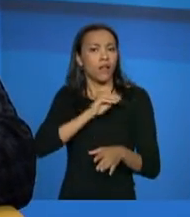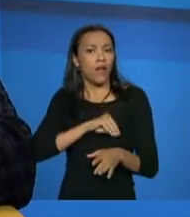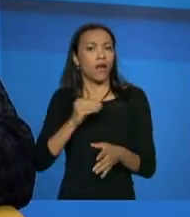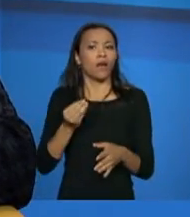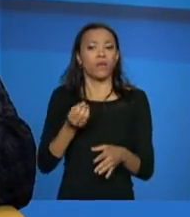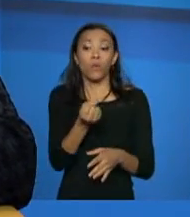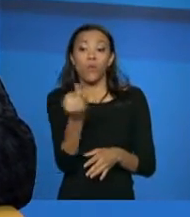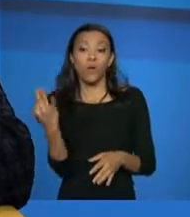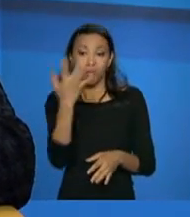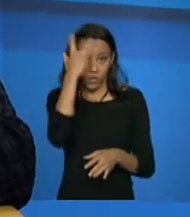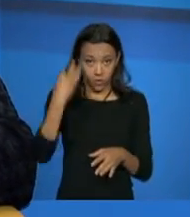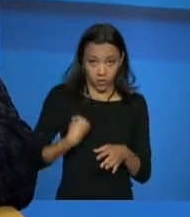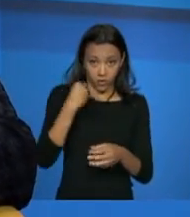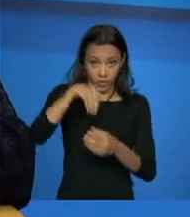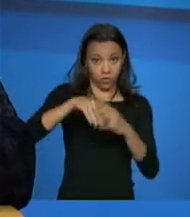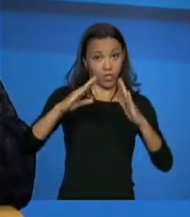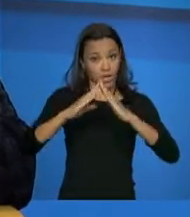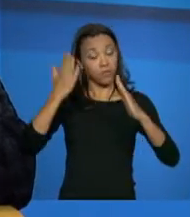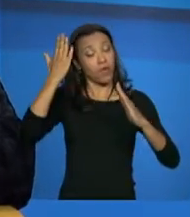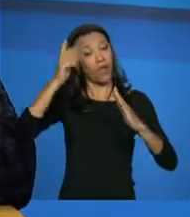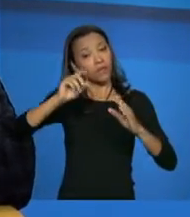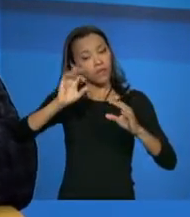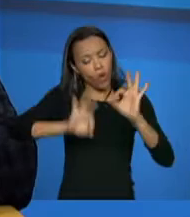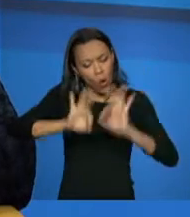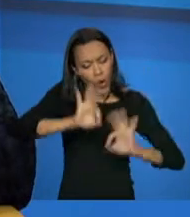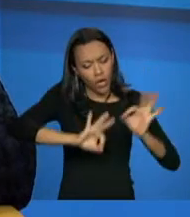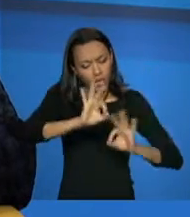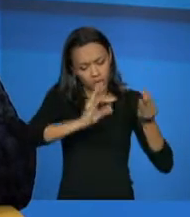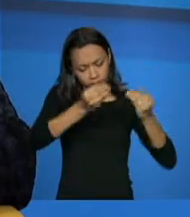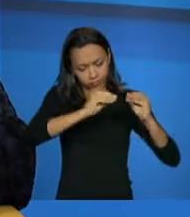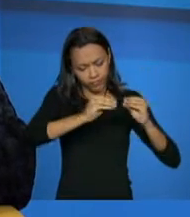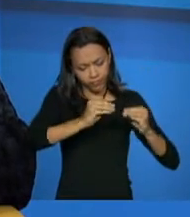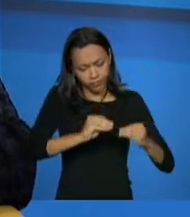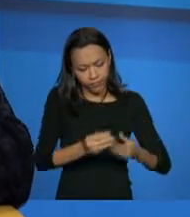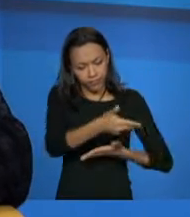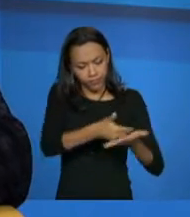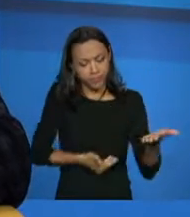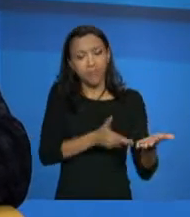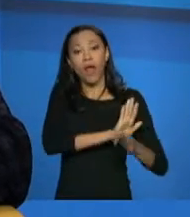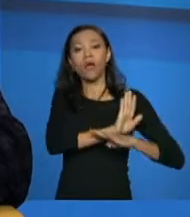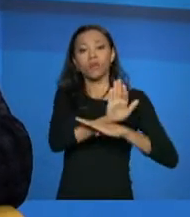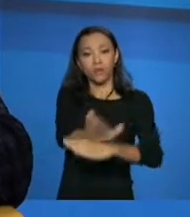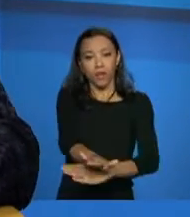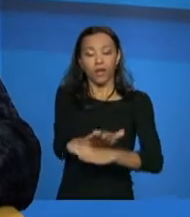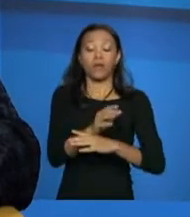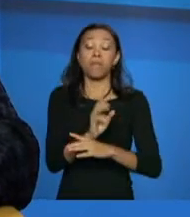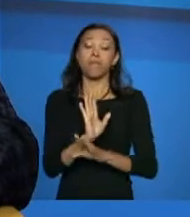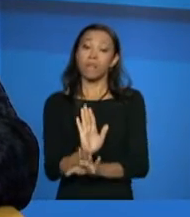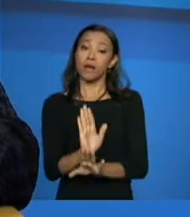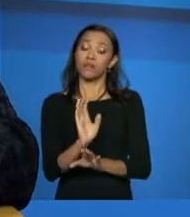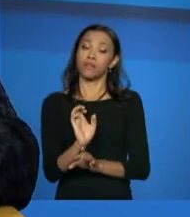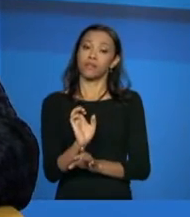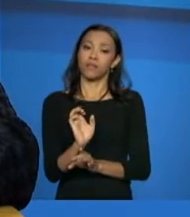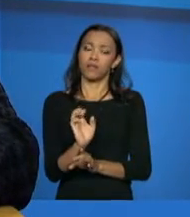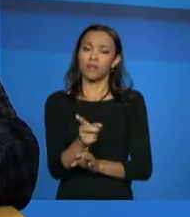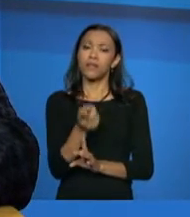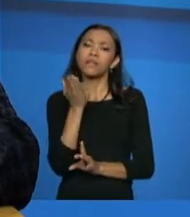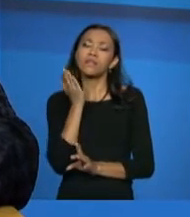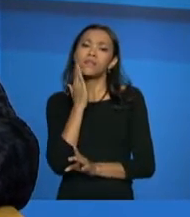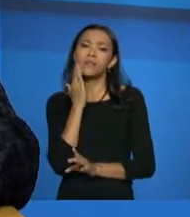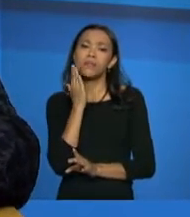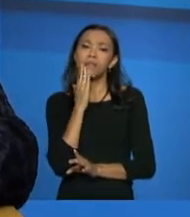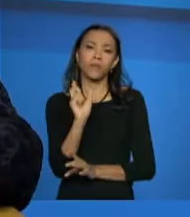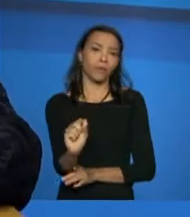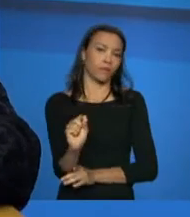pessoas que tem na casa, para poder traçar quais são os beneficiários. Mas, no segundo momento, ele já está querendo ver, na verdade,